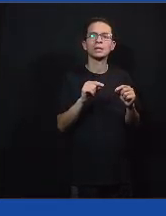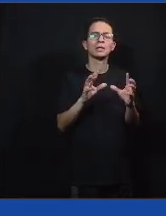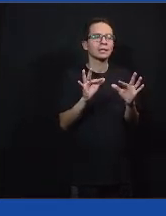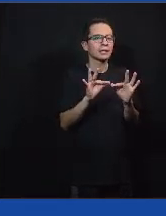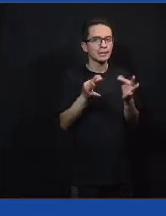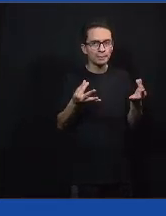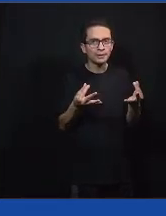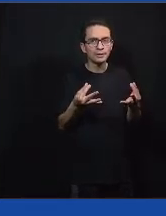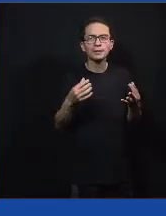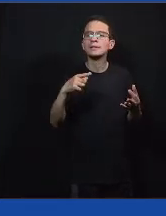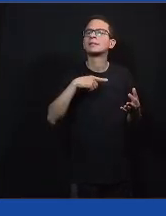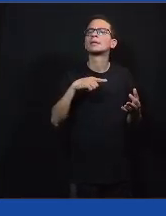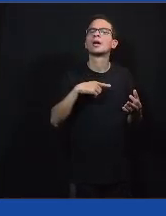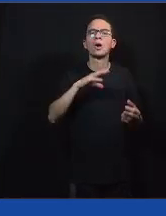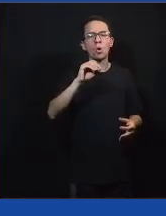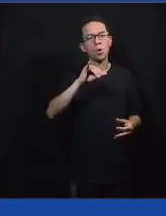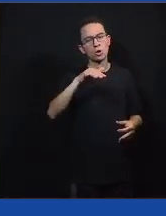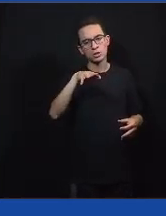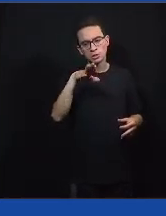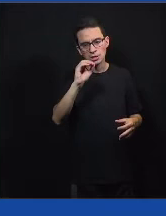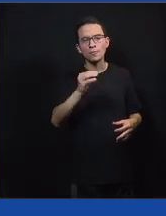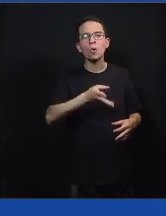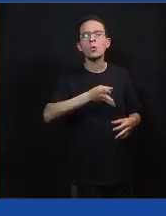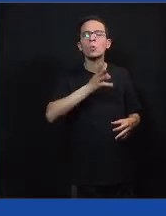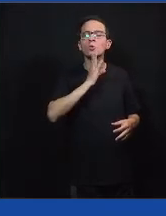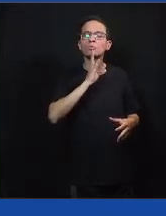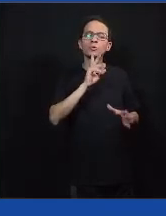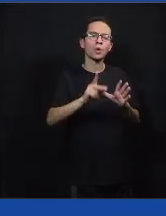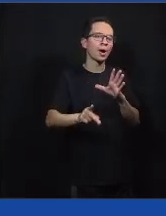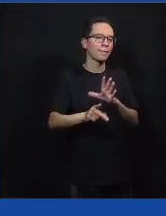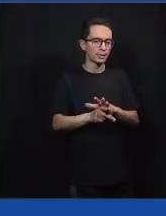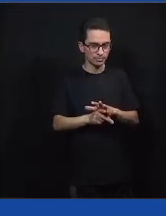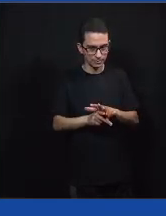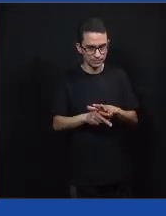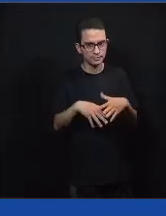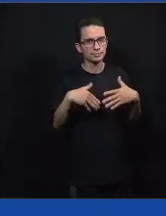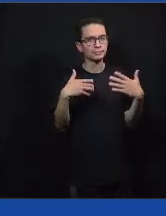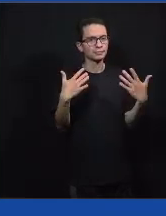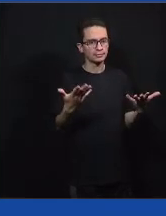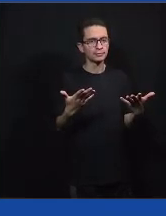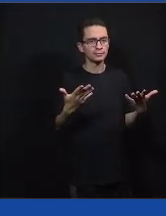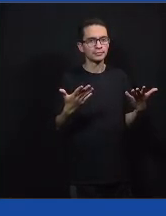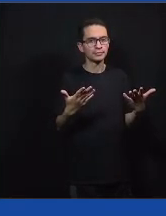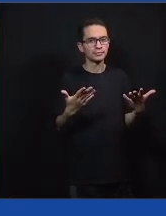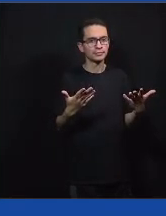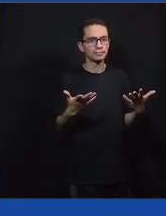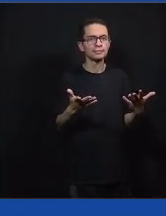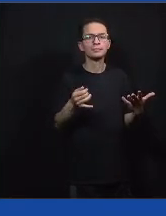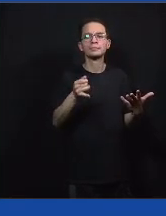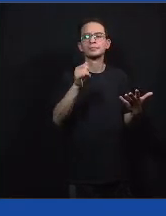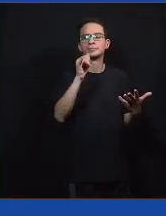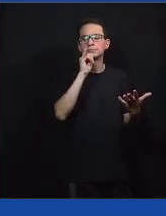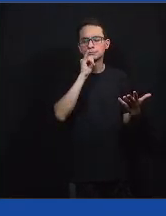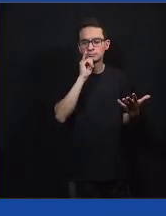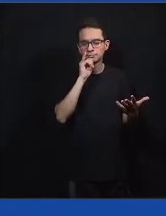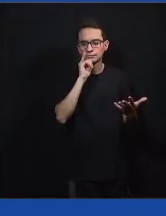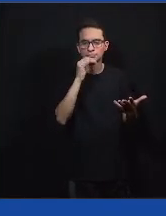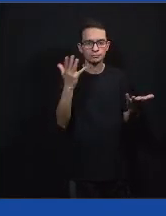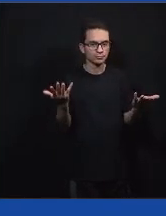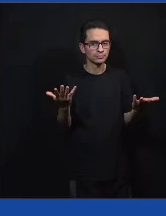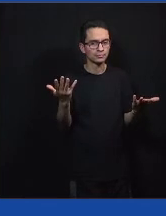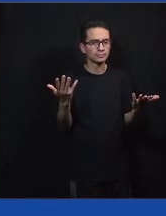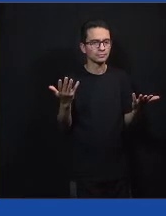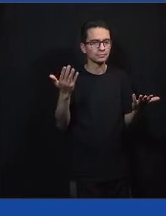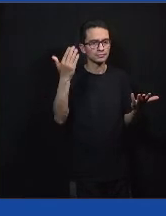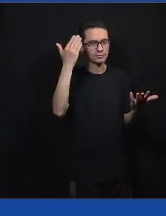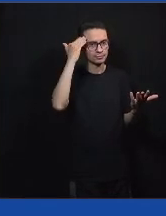no aspecto cognitivo do conhecimento, que muitas vezes o aprendizado se torna muito mais difícil.